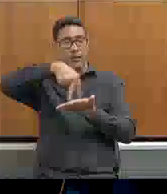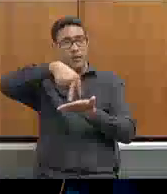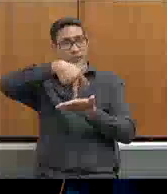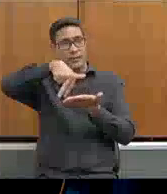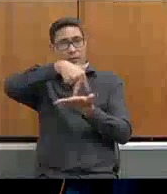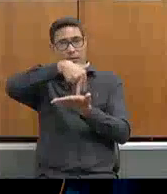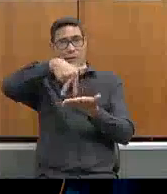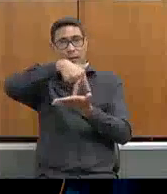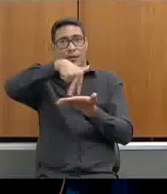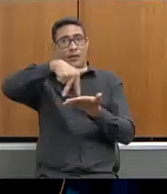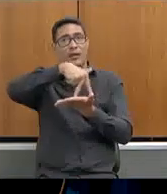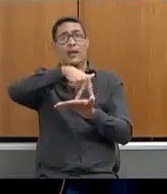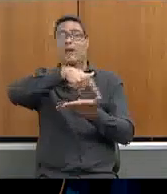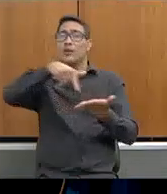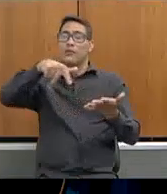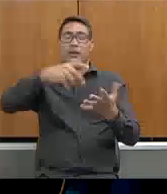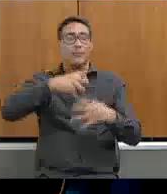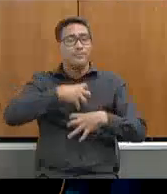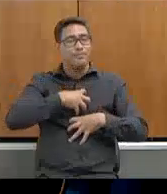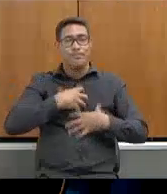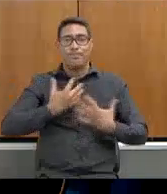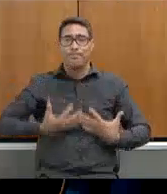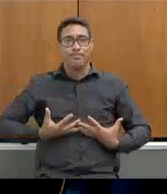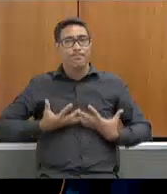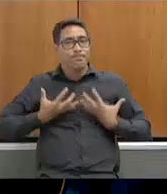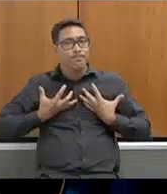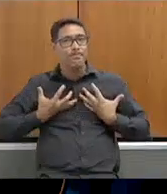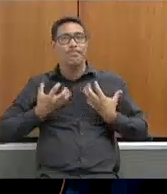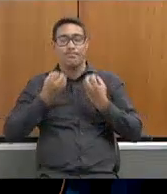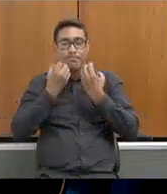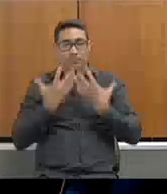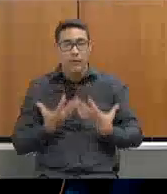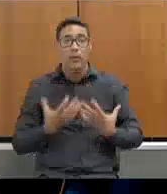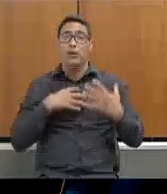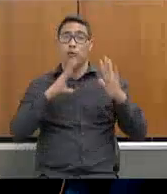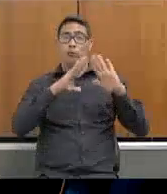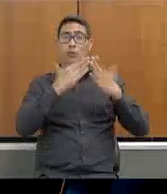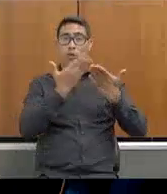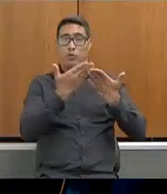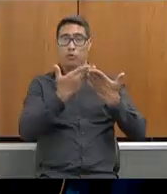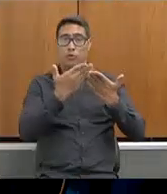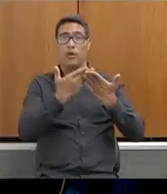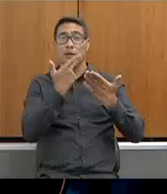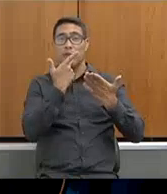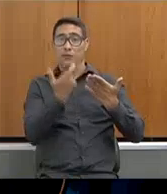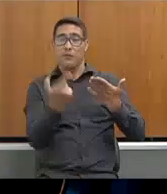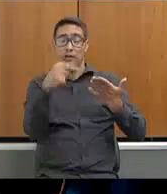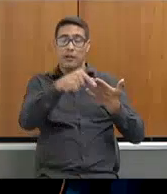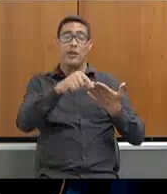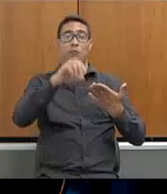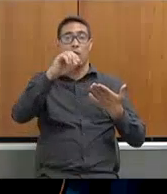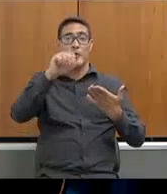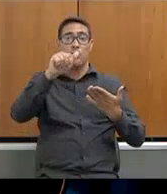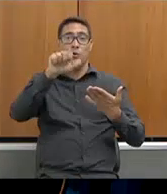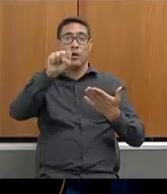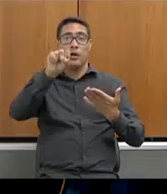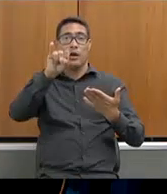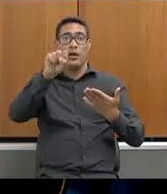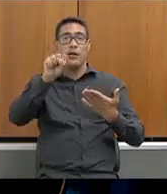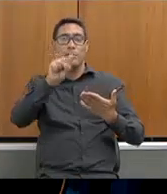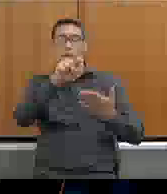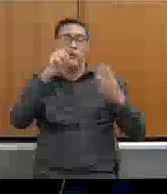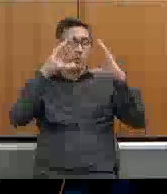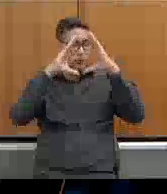aconchegante. Essa escola é uma, eu costumo falar que é um oásis nessa comunidade, que ela